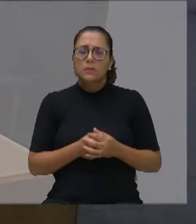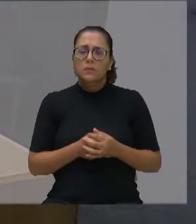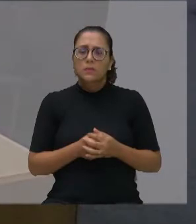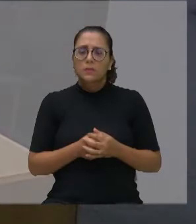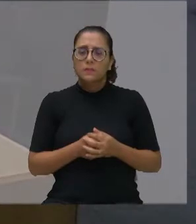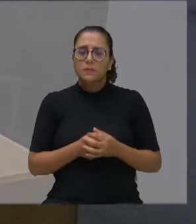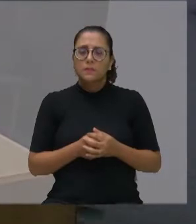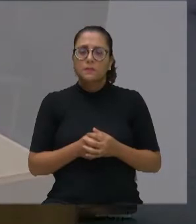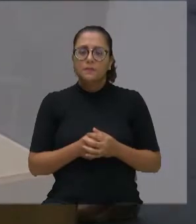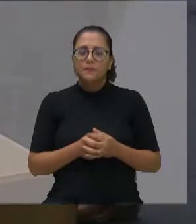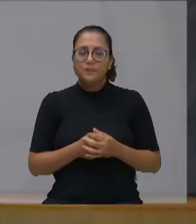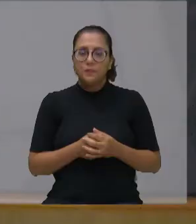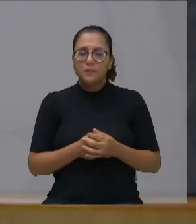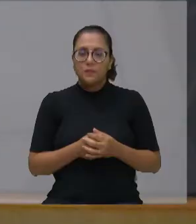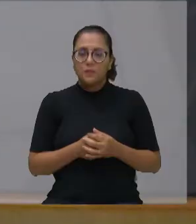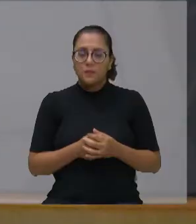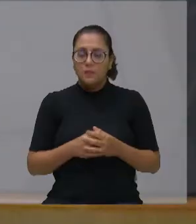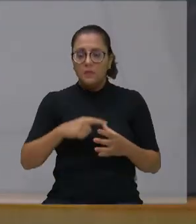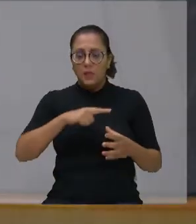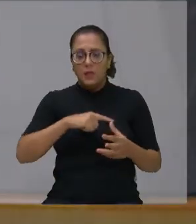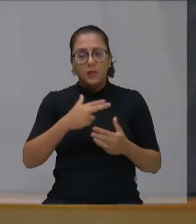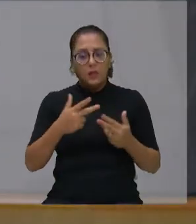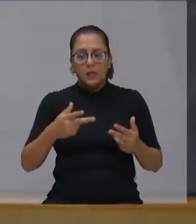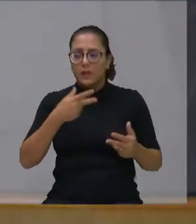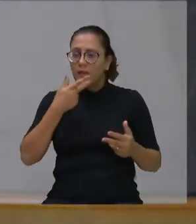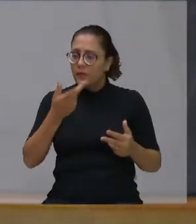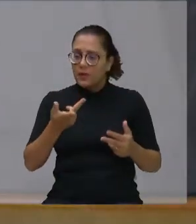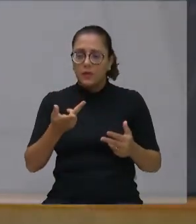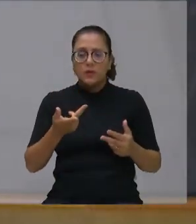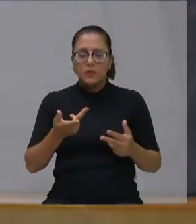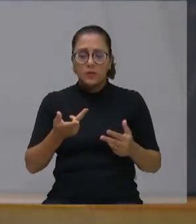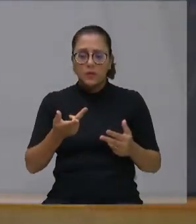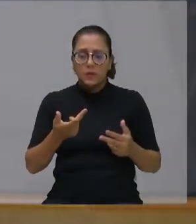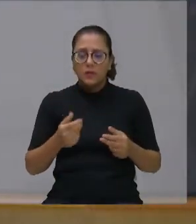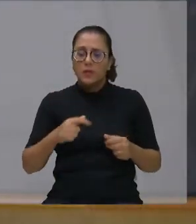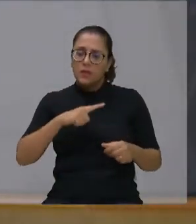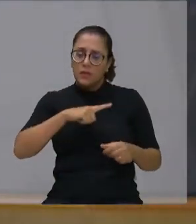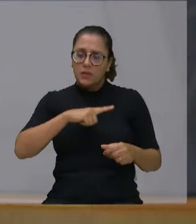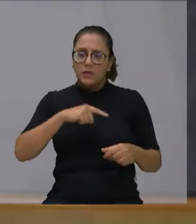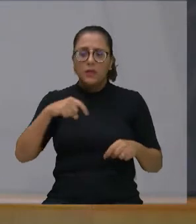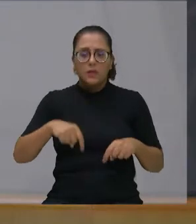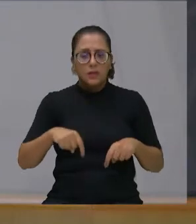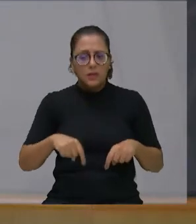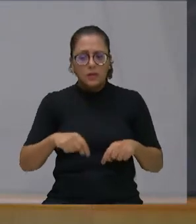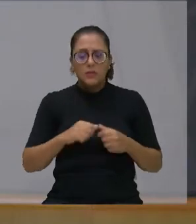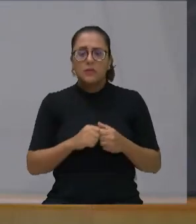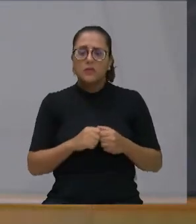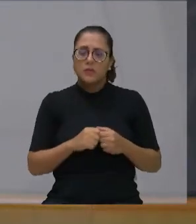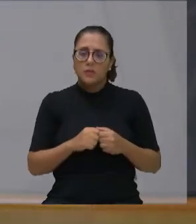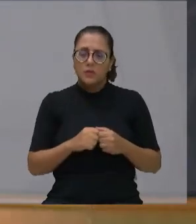diante de algumas coisas que estão, acabou acontecendo com relação à